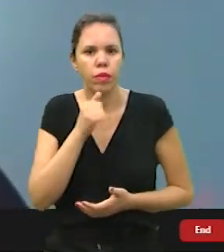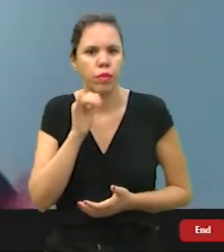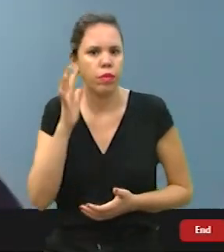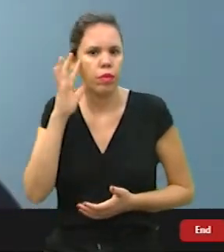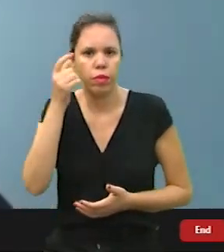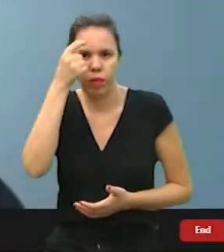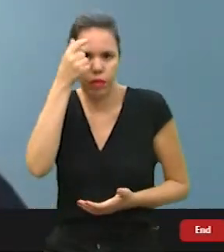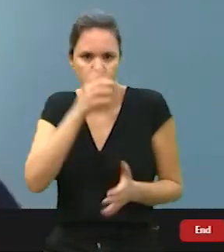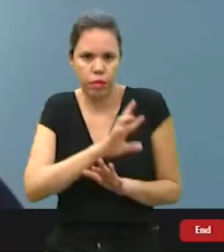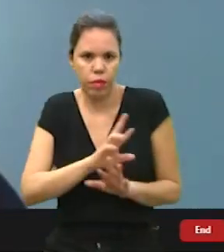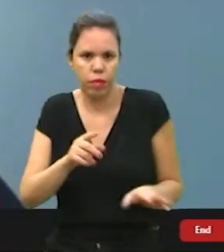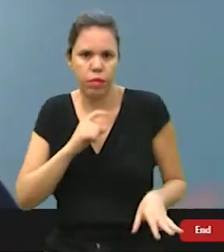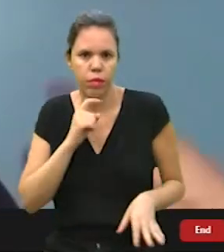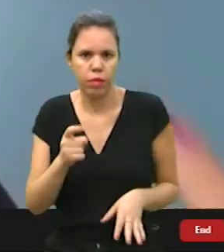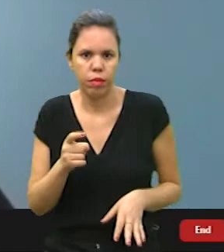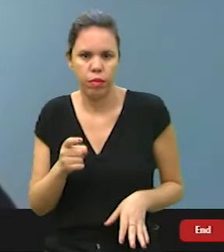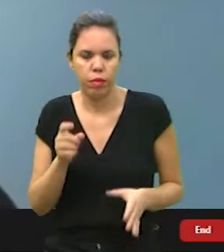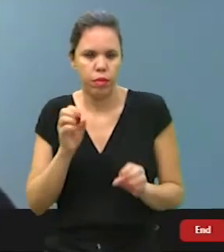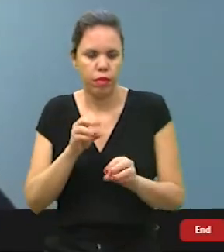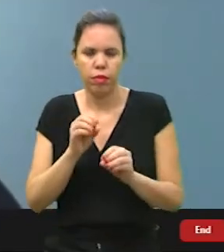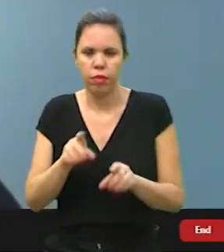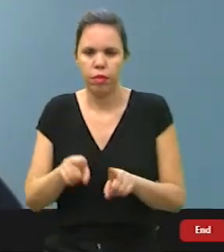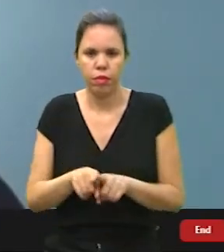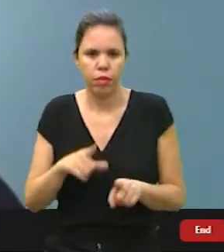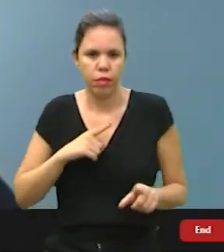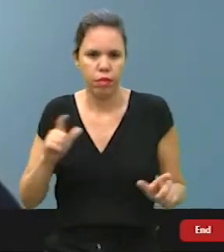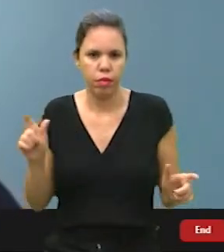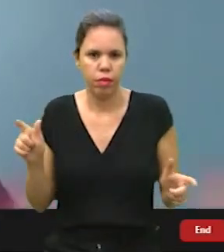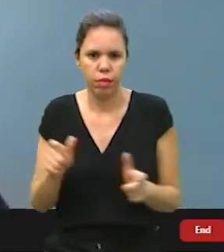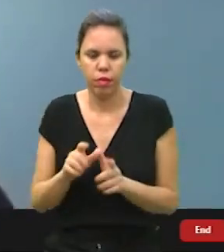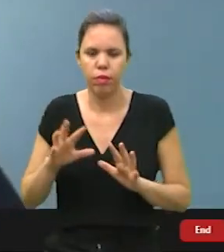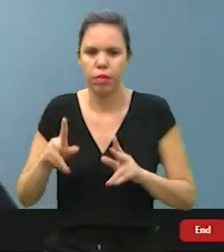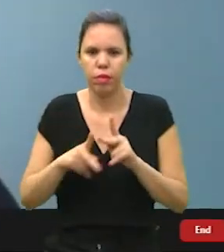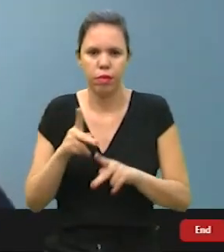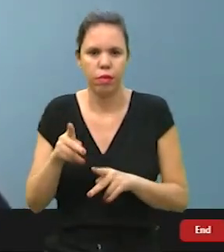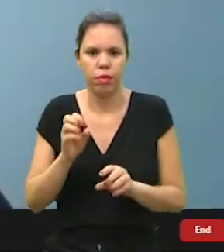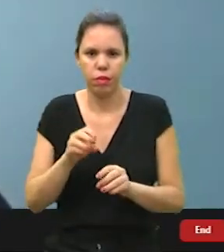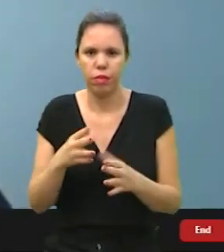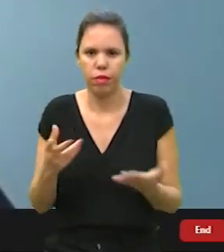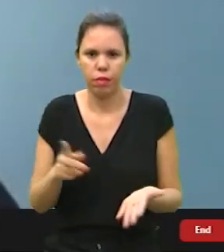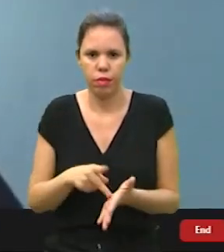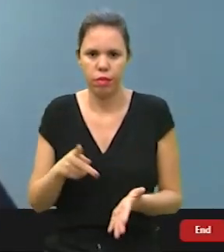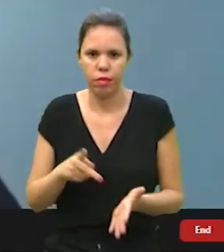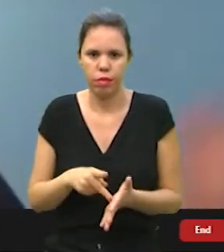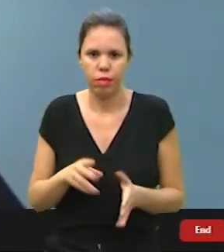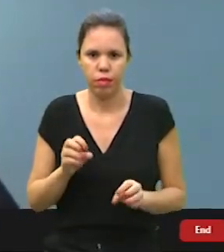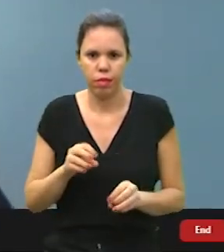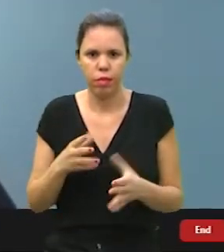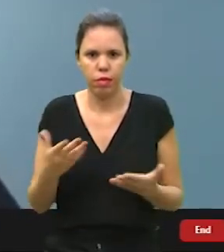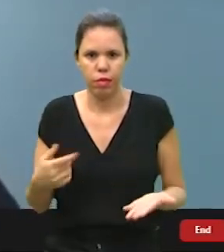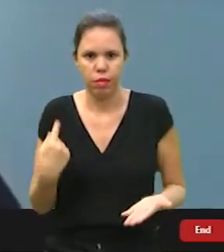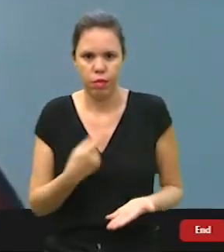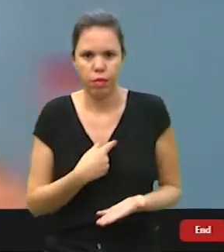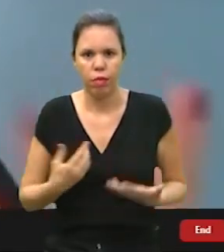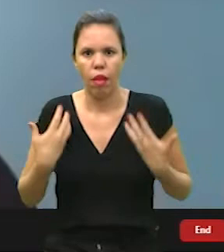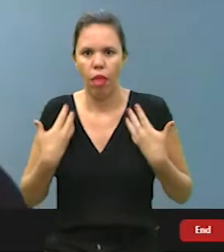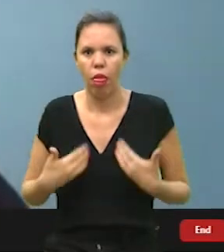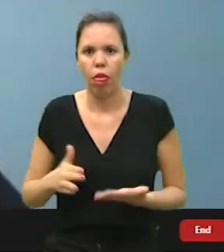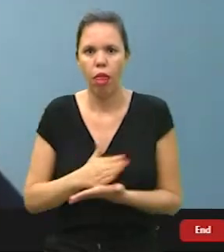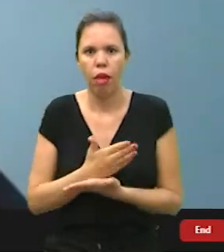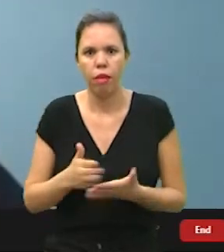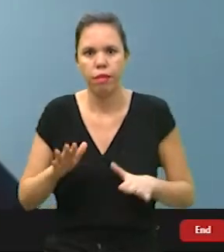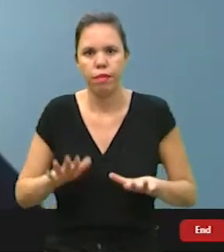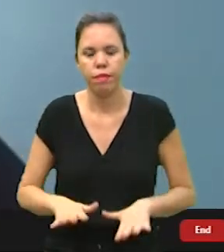coisa consciente. Ninguém ensinou que tem que diminuir, que todo mundo ensina, na verdade. Todo mundo ensina, a gente está